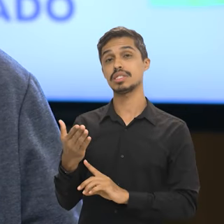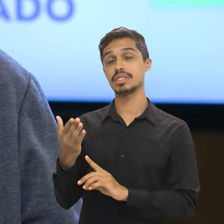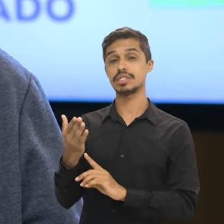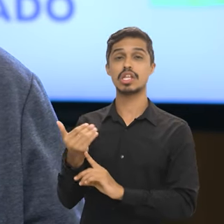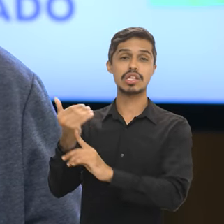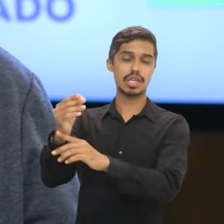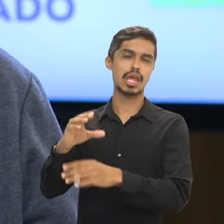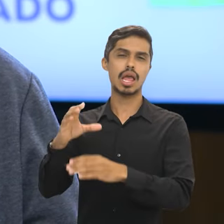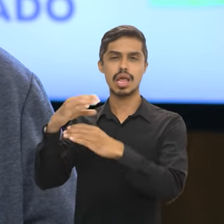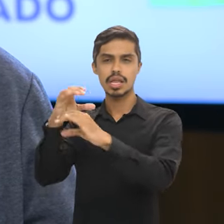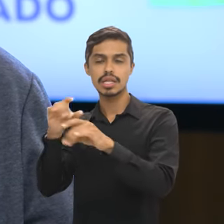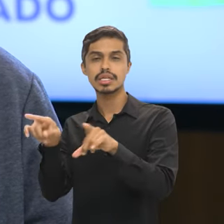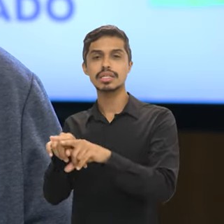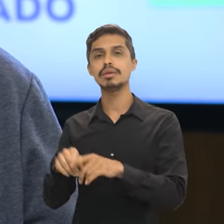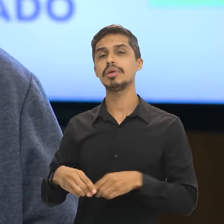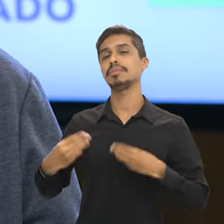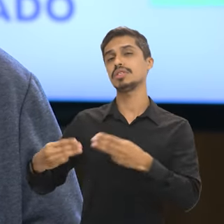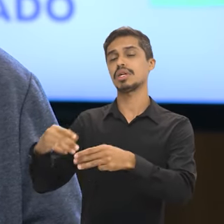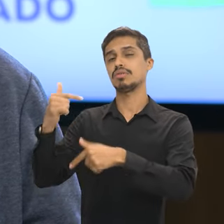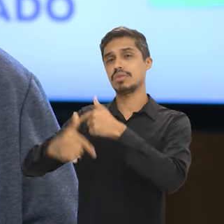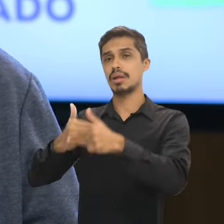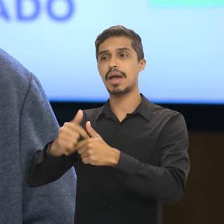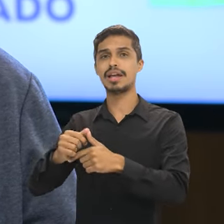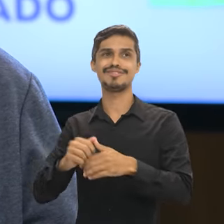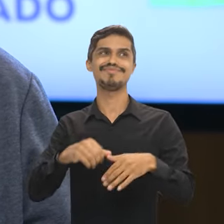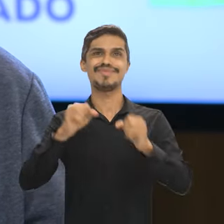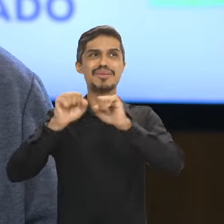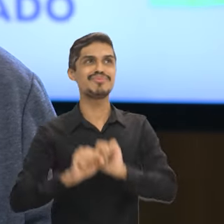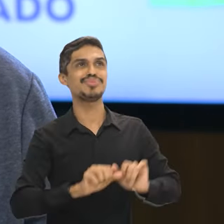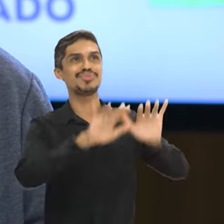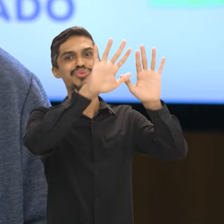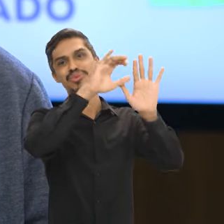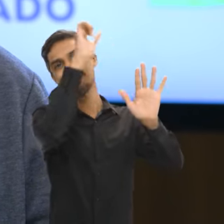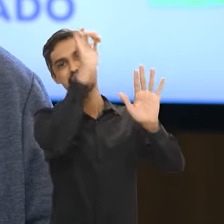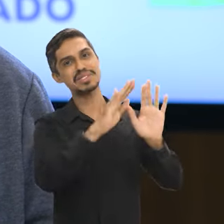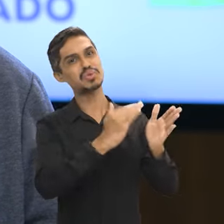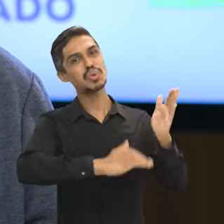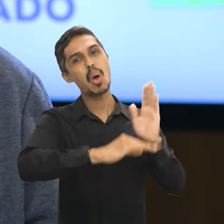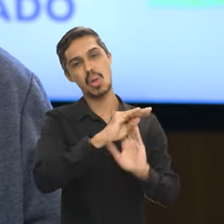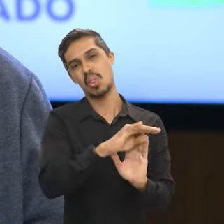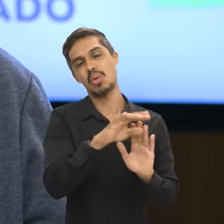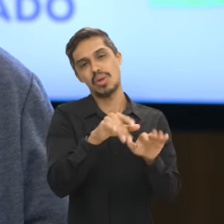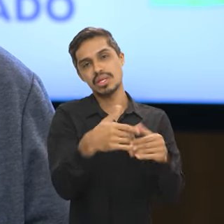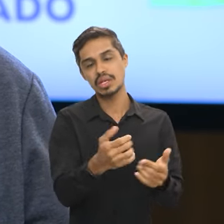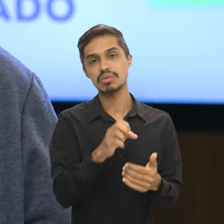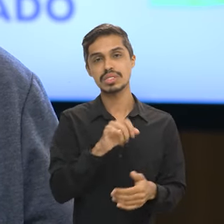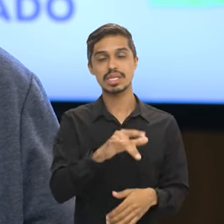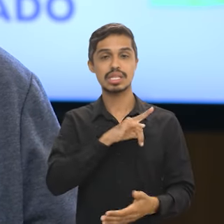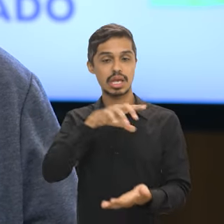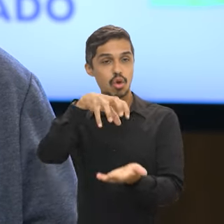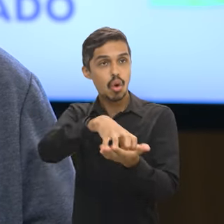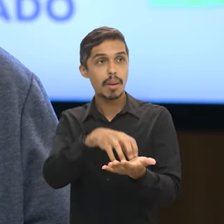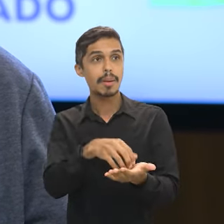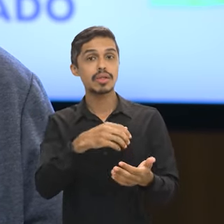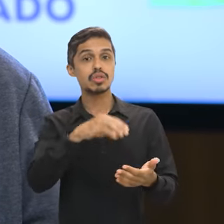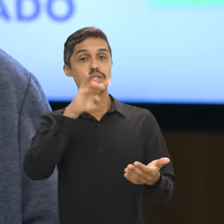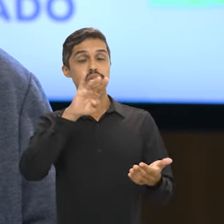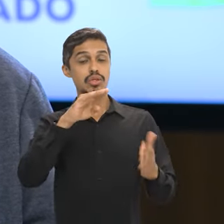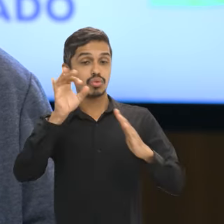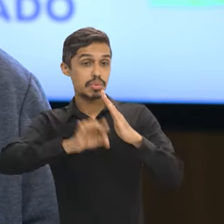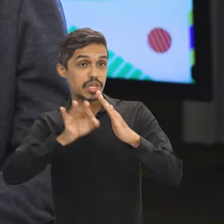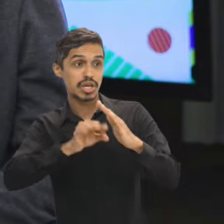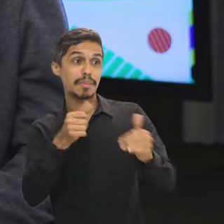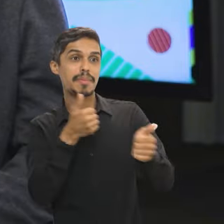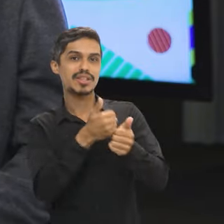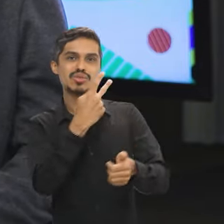e Tecnologia e para os cargos do Ministério do Trabalho. Então, assim, se existe uma agência do IBGE perto da sua